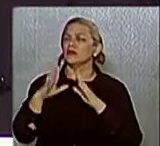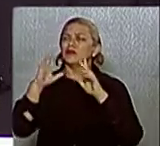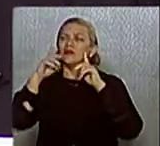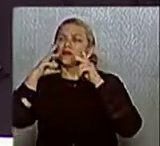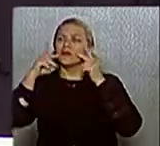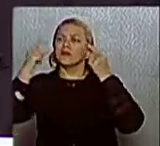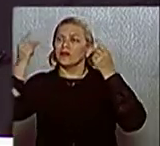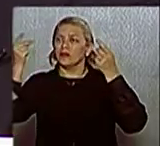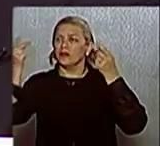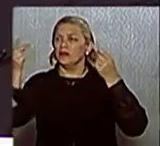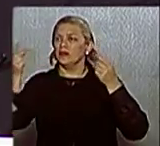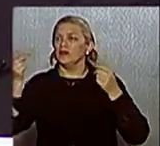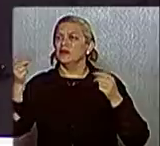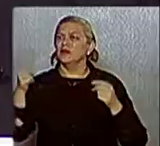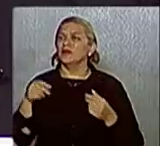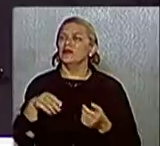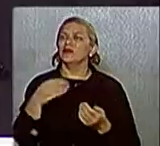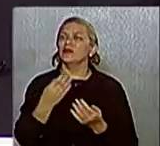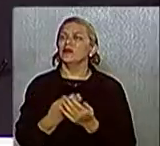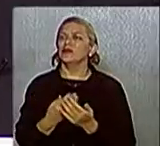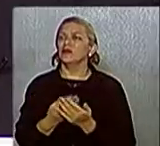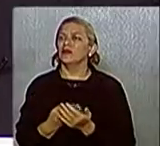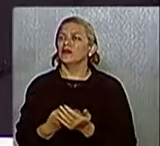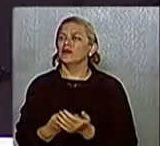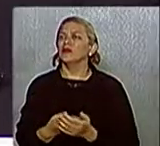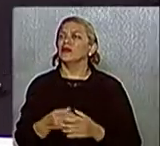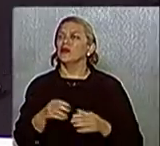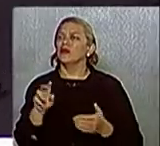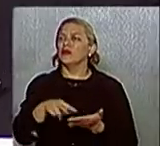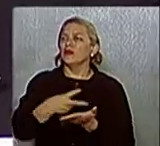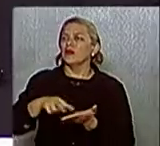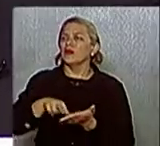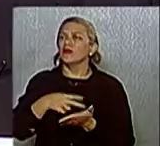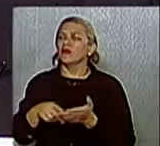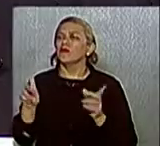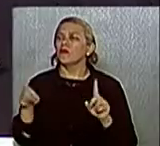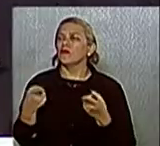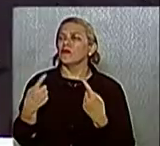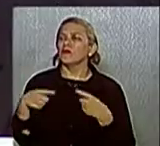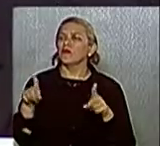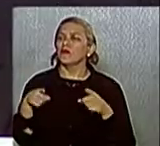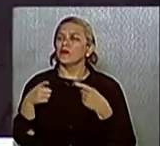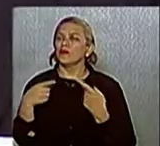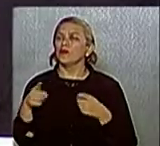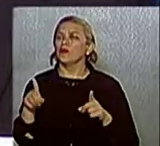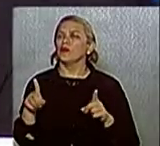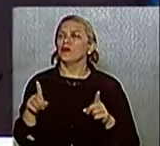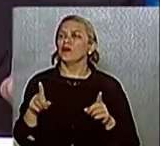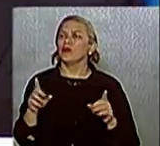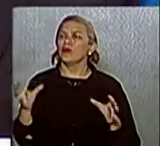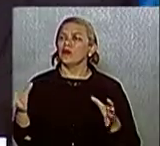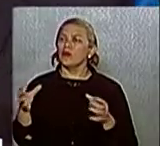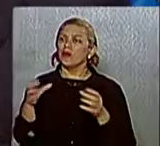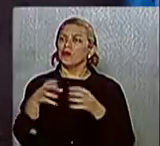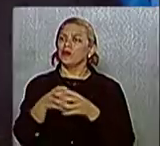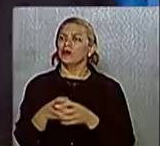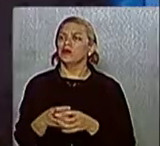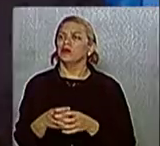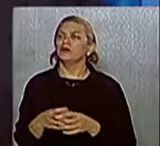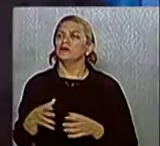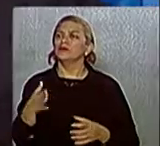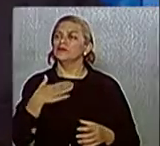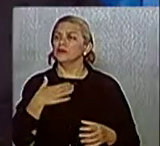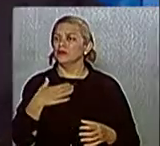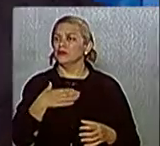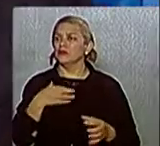de teatro, aula de danças, aula de música. Portanto, faz parte do restauro. Mas o senhor esquece de